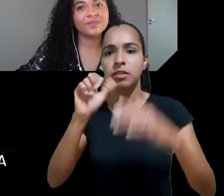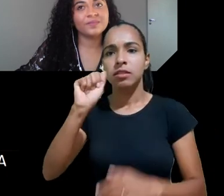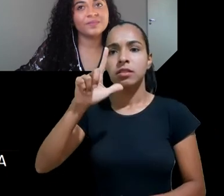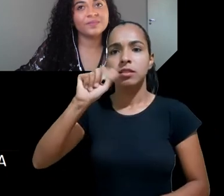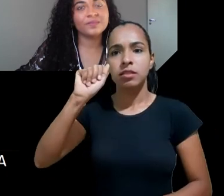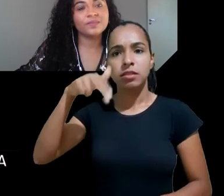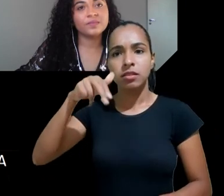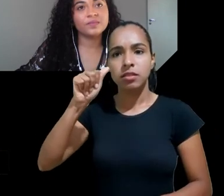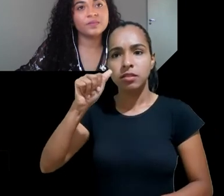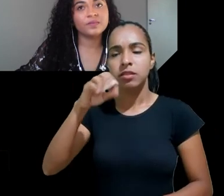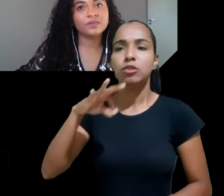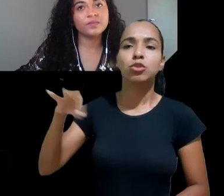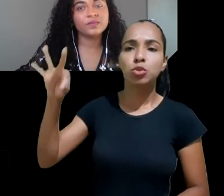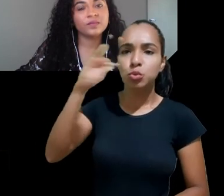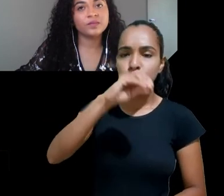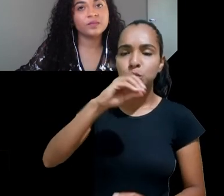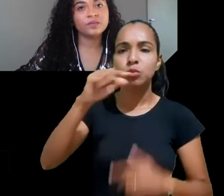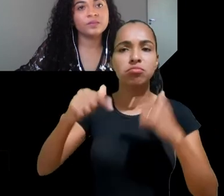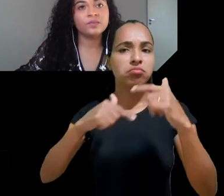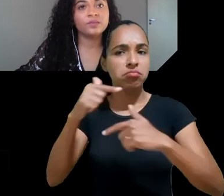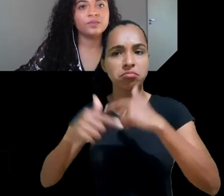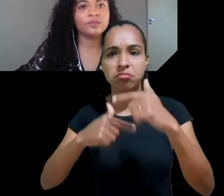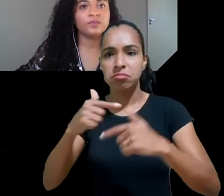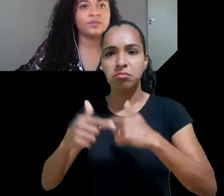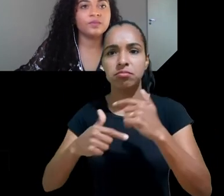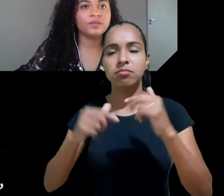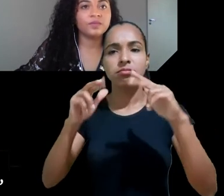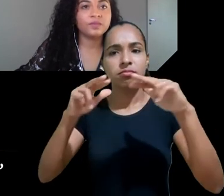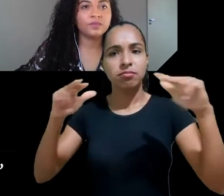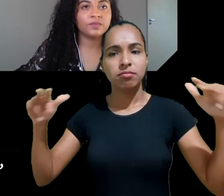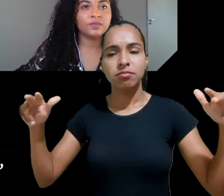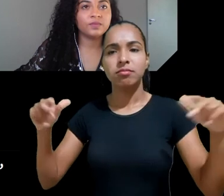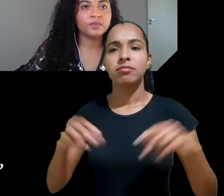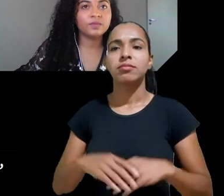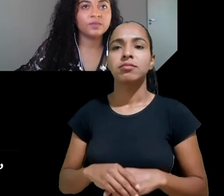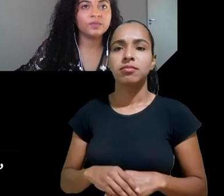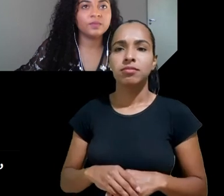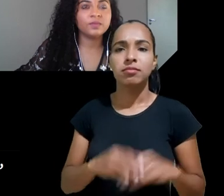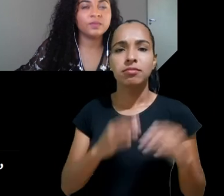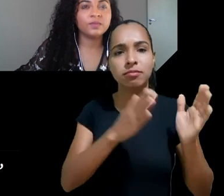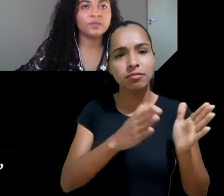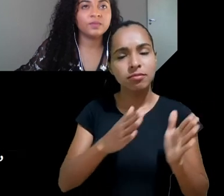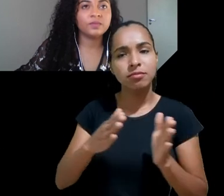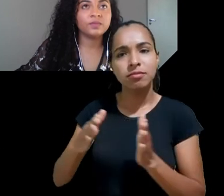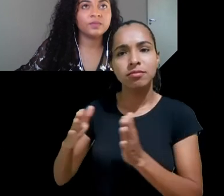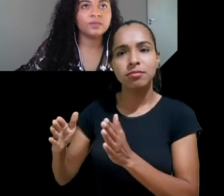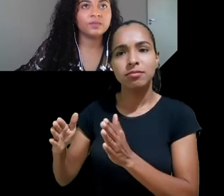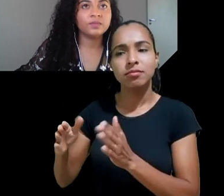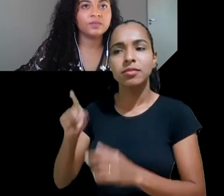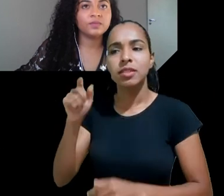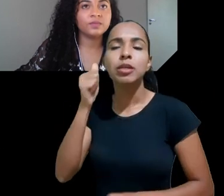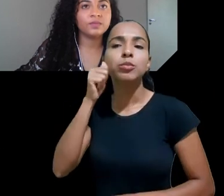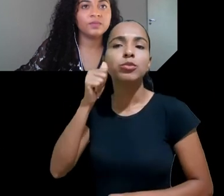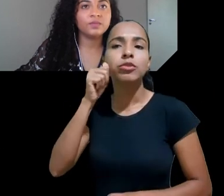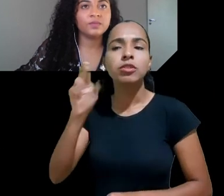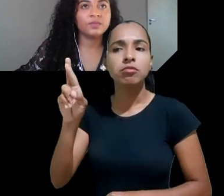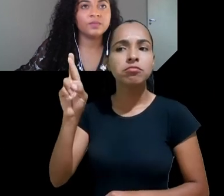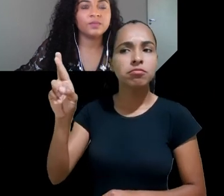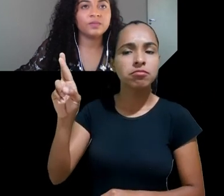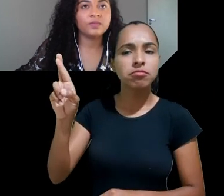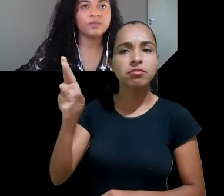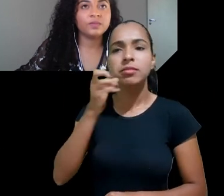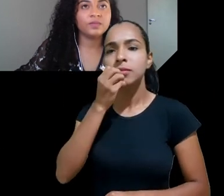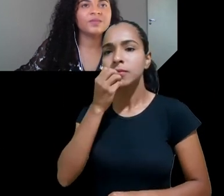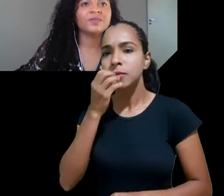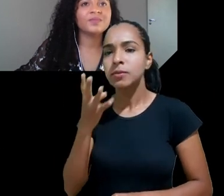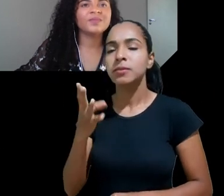turma de ti do administrativo na pessoa da nossa querida vilmara a nossa diretoria e aí não tem como não